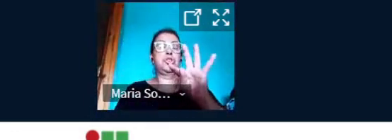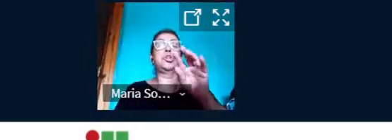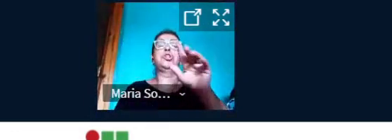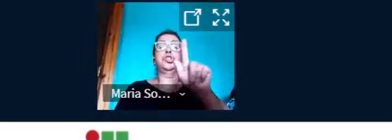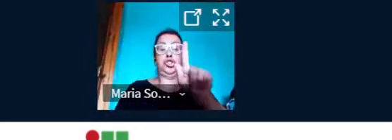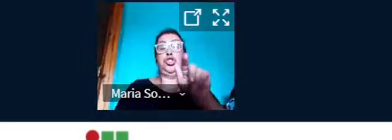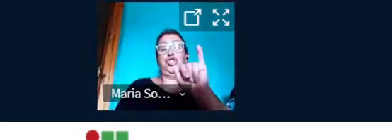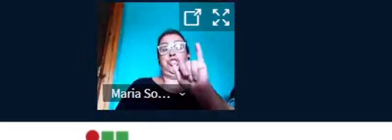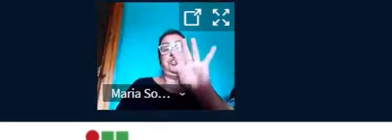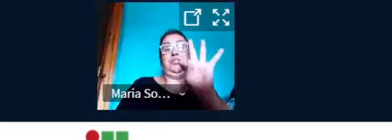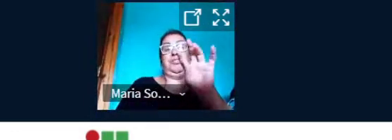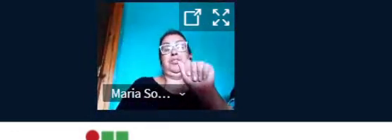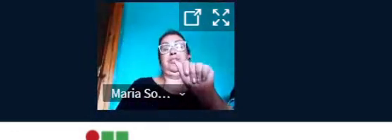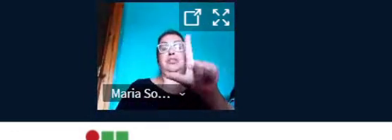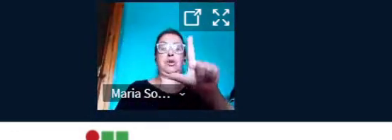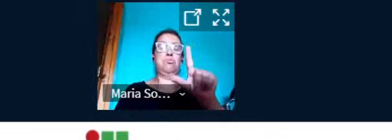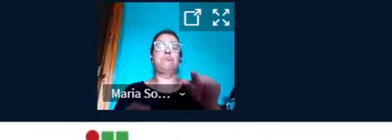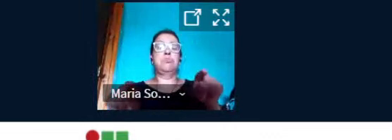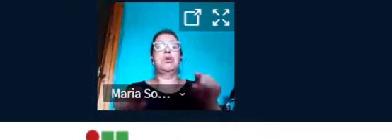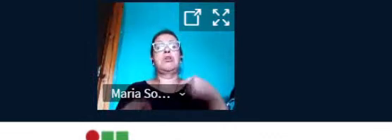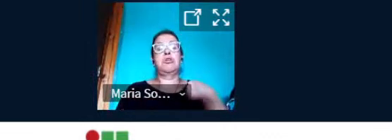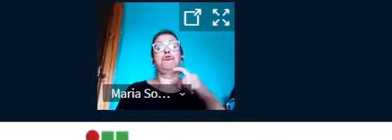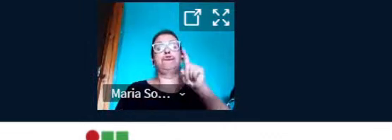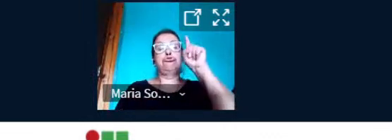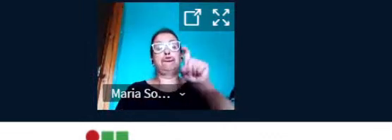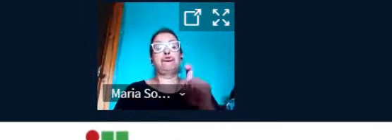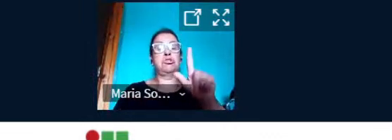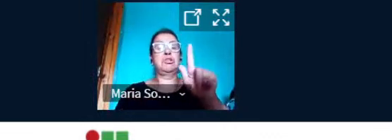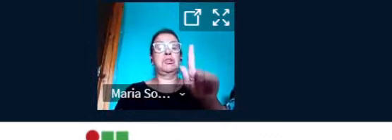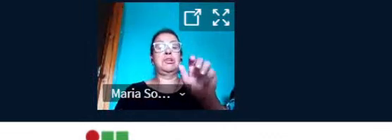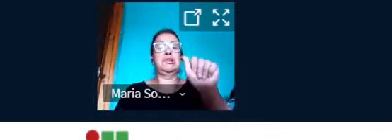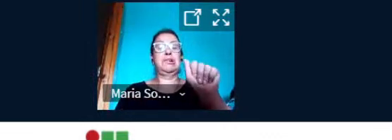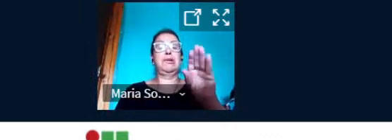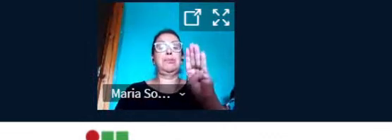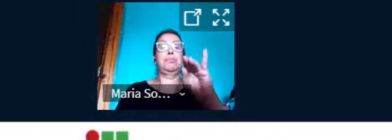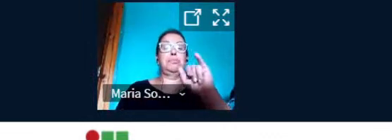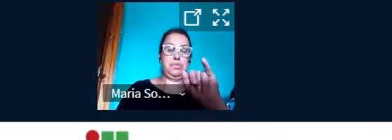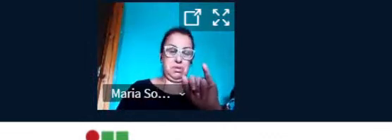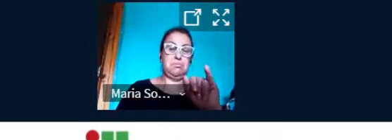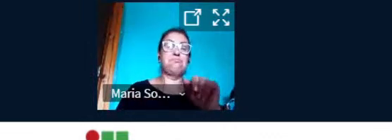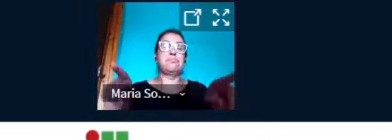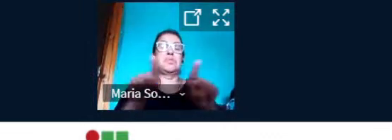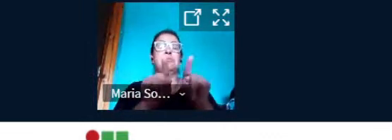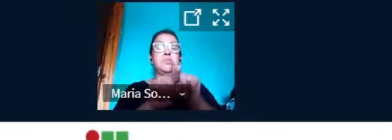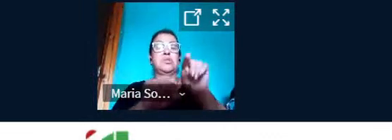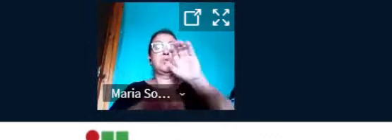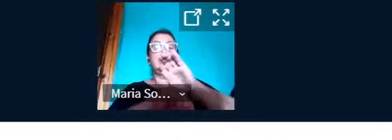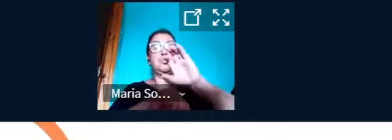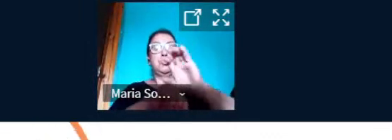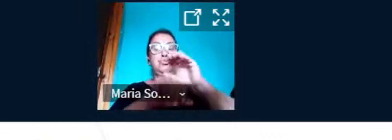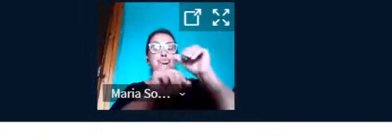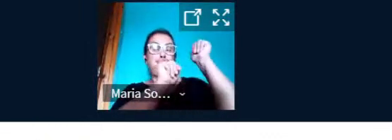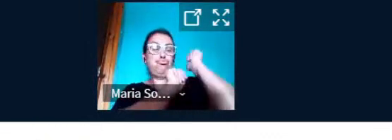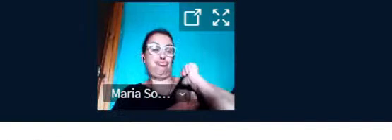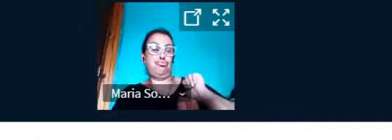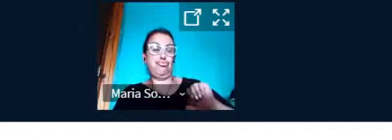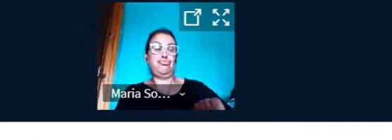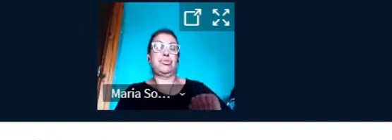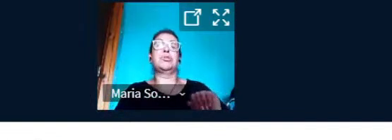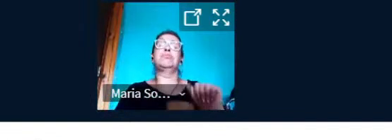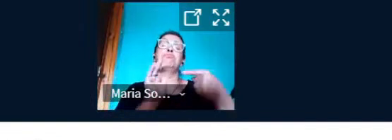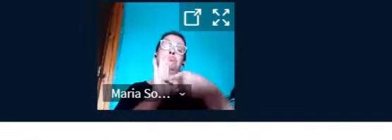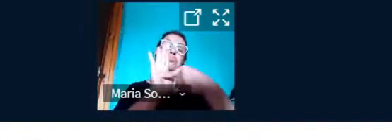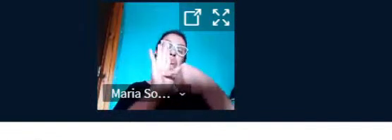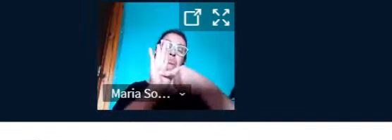curso de Automação Industrial do IFRS e bolsista do projeto qual vamos abordar nessa apresentação. Introdução.